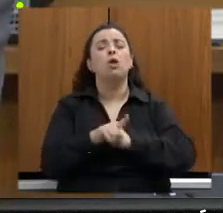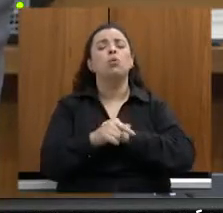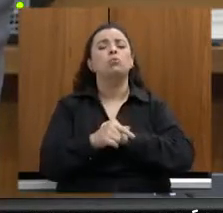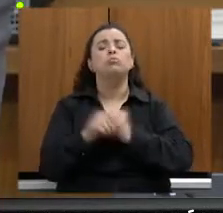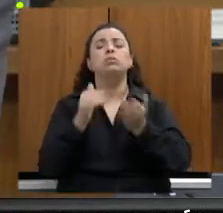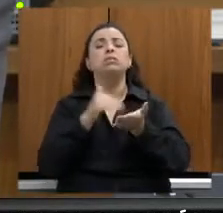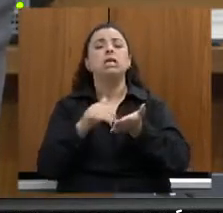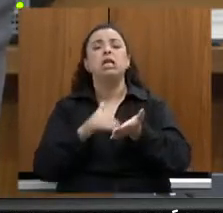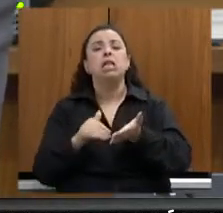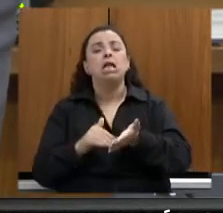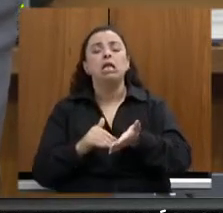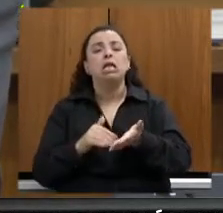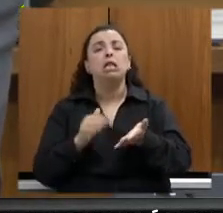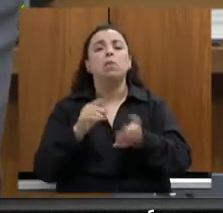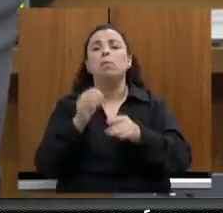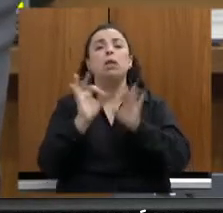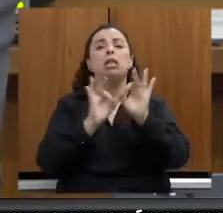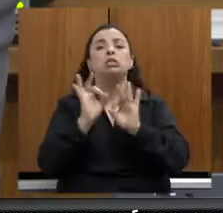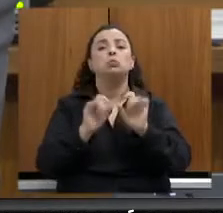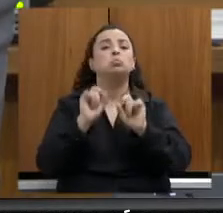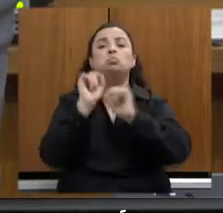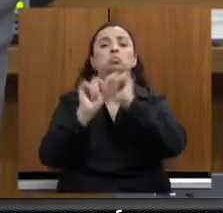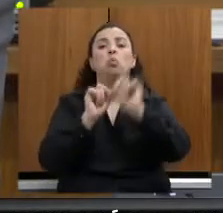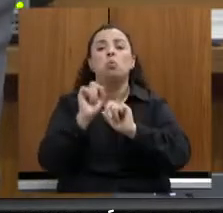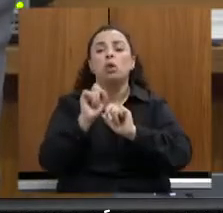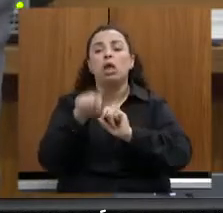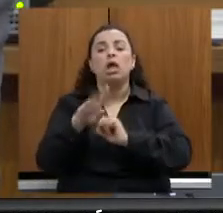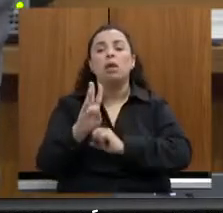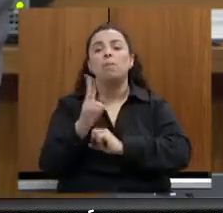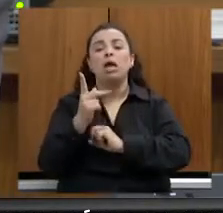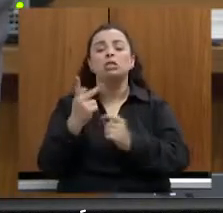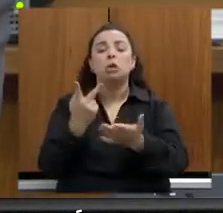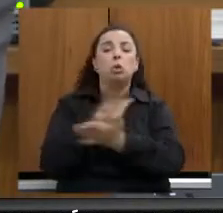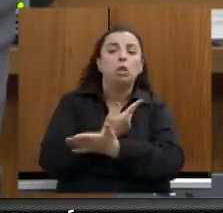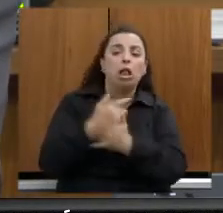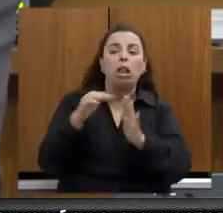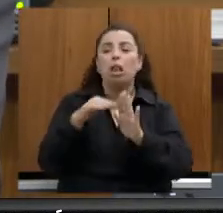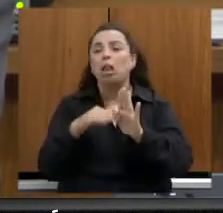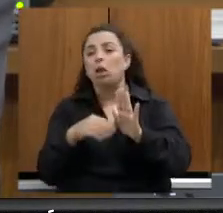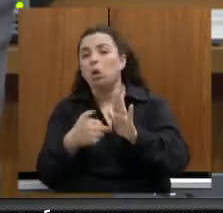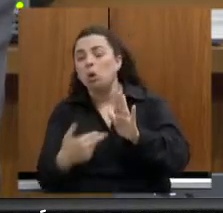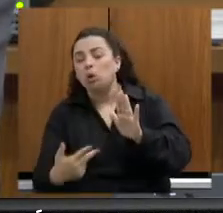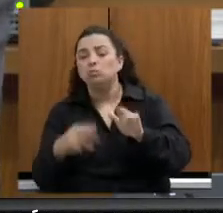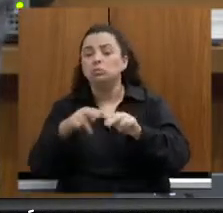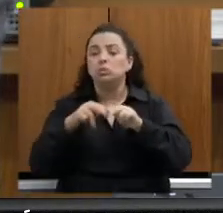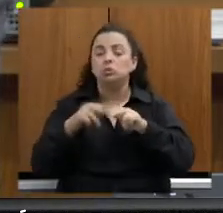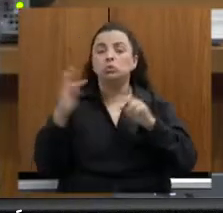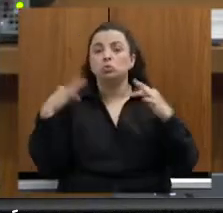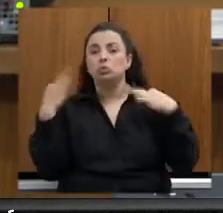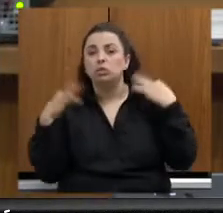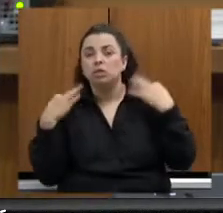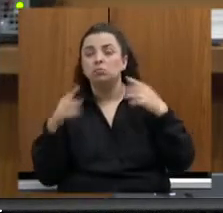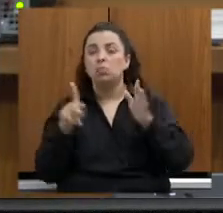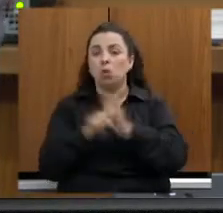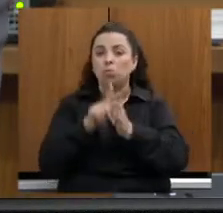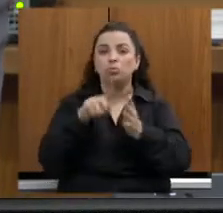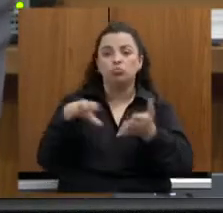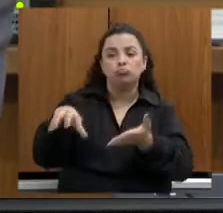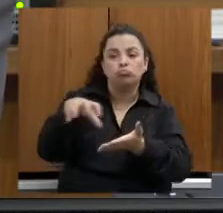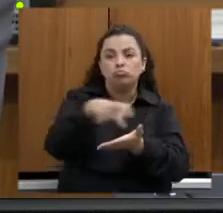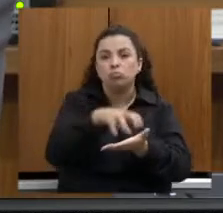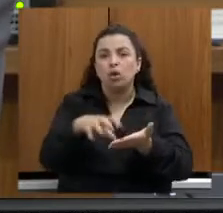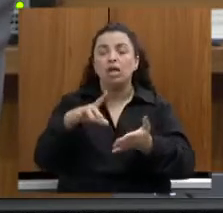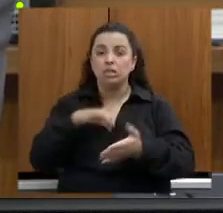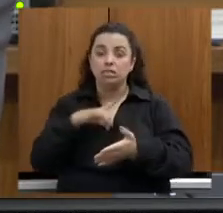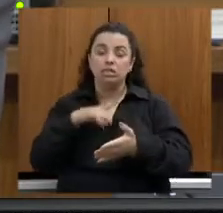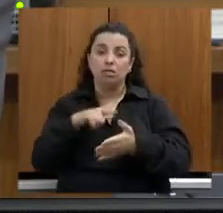para Belo Horizonte, especificamente, na questão do nosso turismo de evento, dos nossos equipamentos que nós temos, especificamente sobre o Mineirinho,